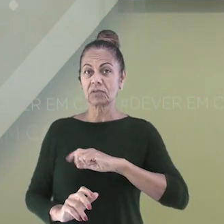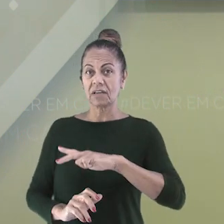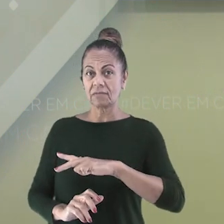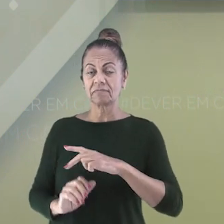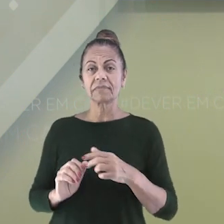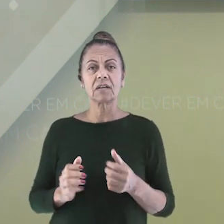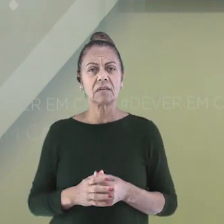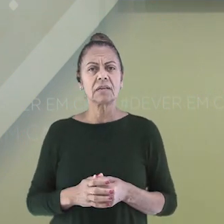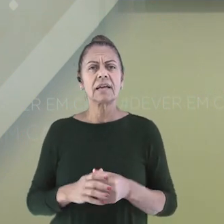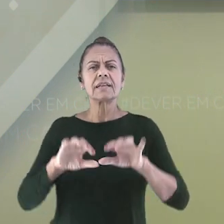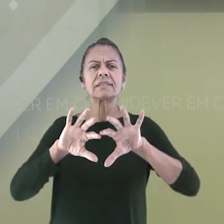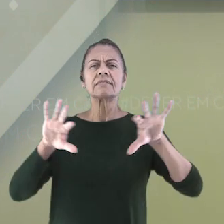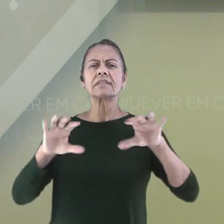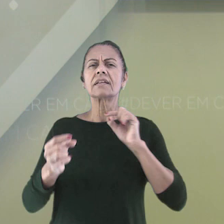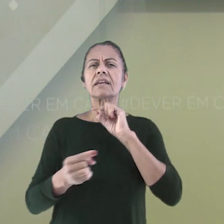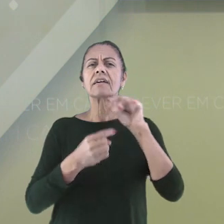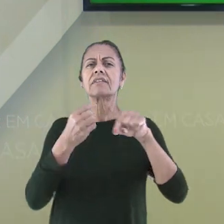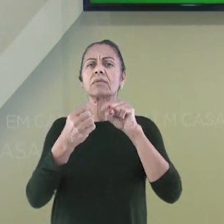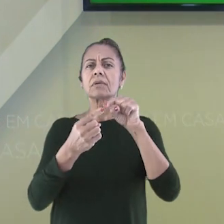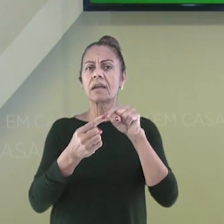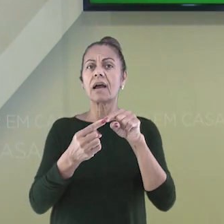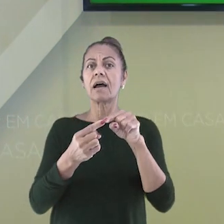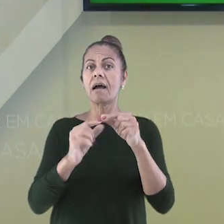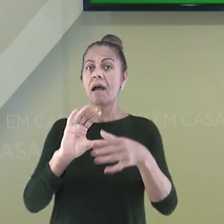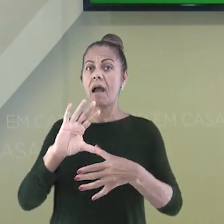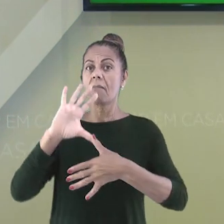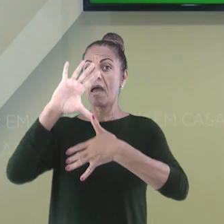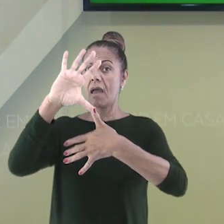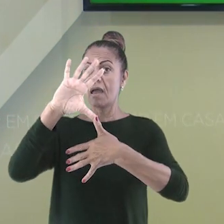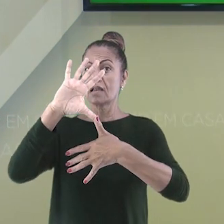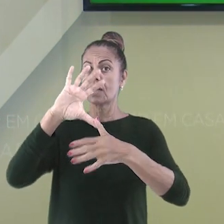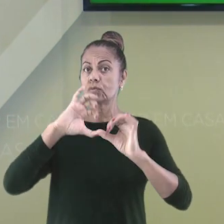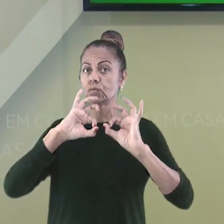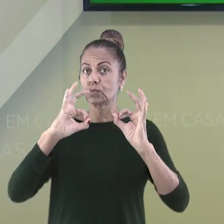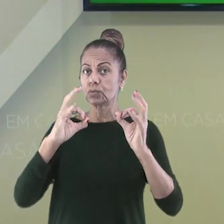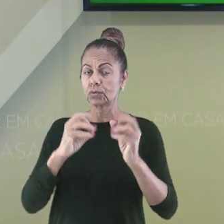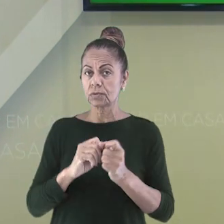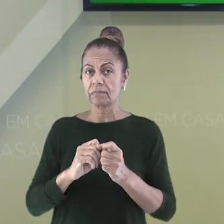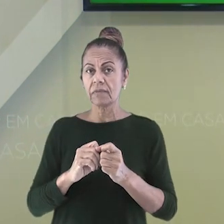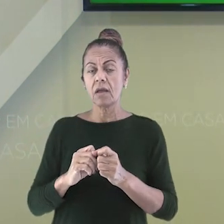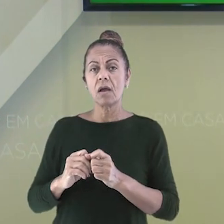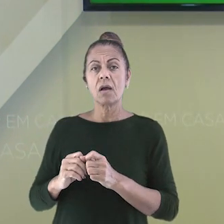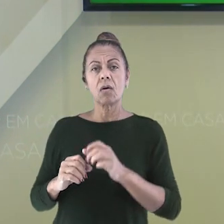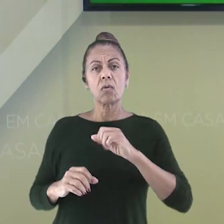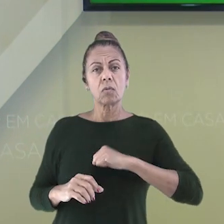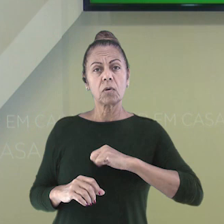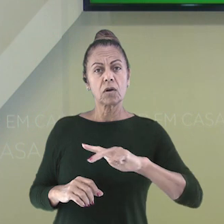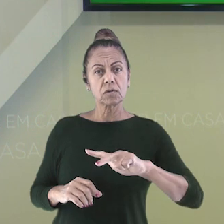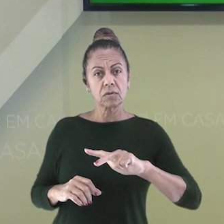divisão era referente a toda a América. Depois que os portugueses chegaram ao Brasil, em 1500,